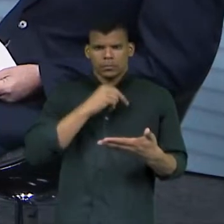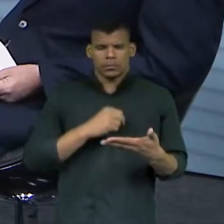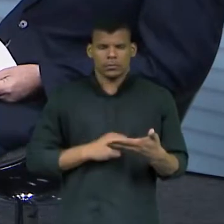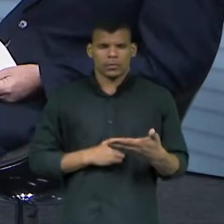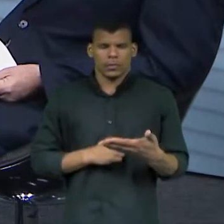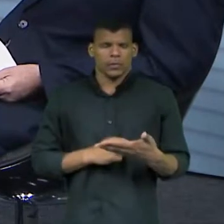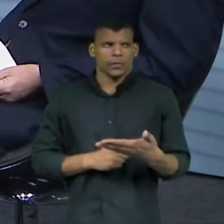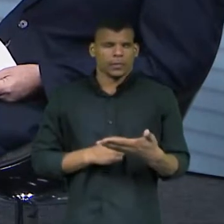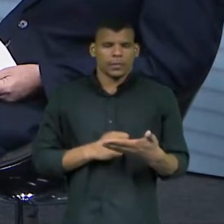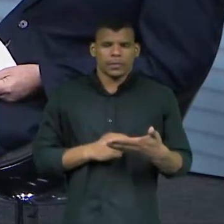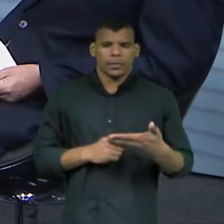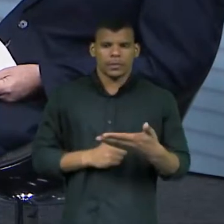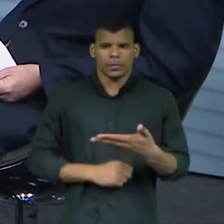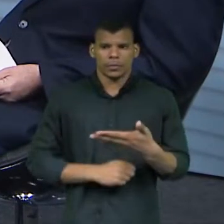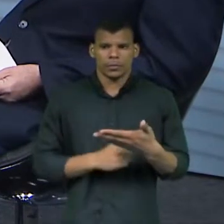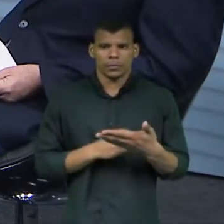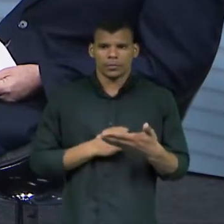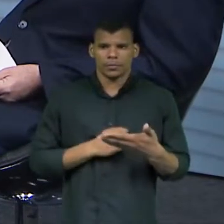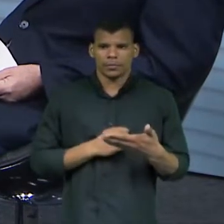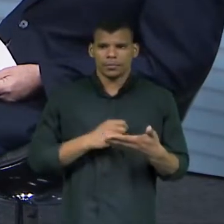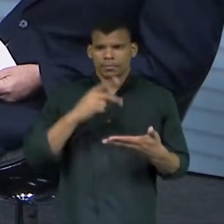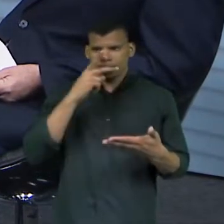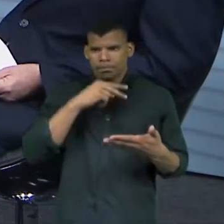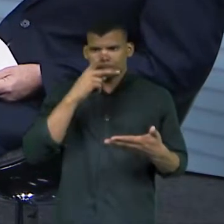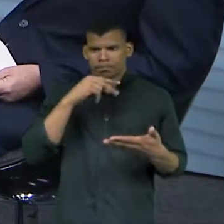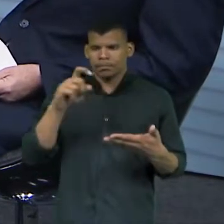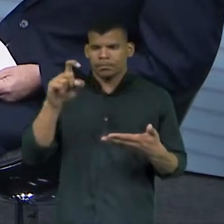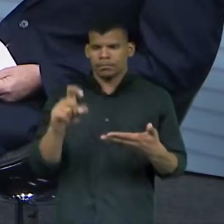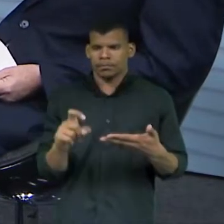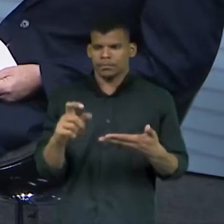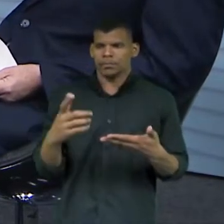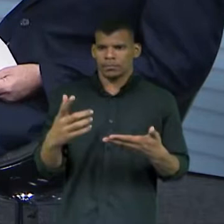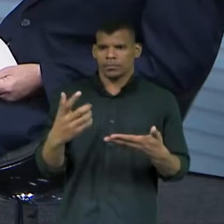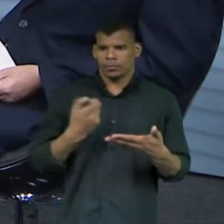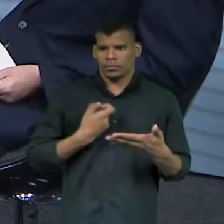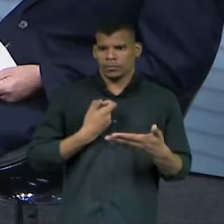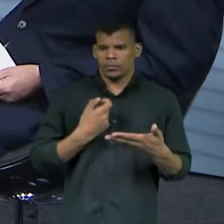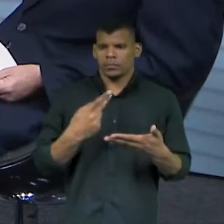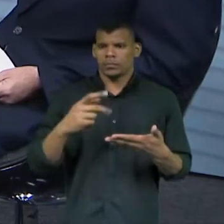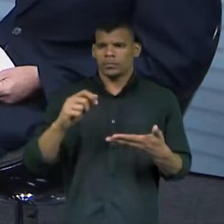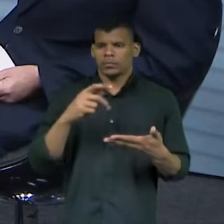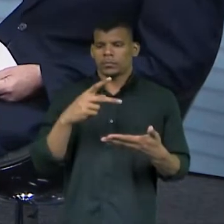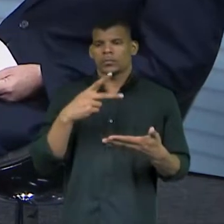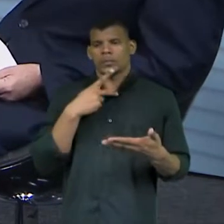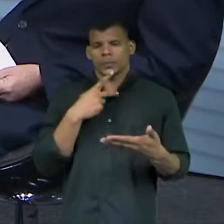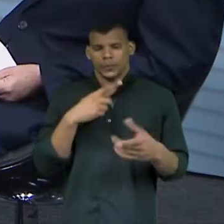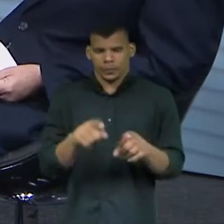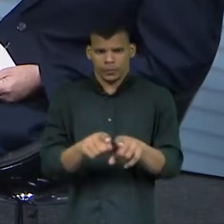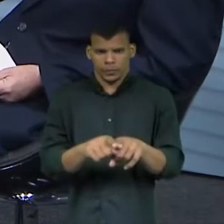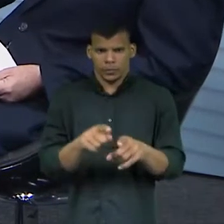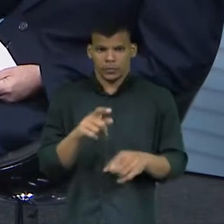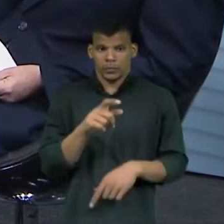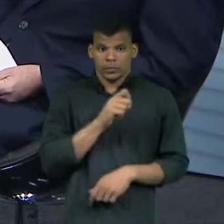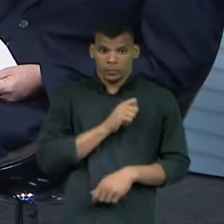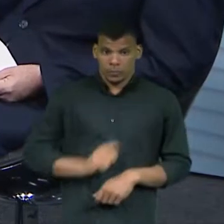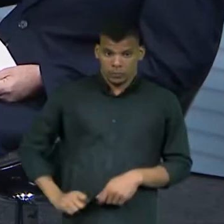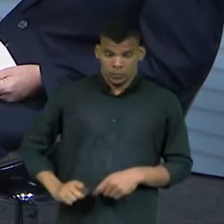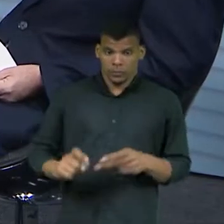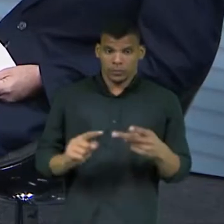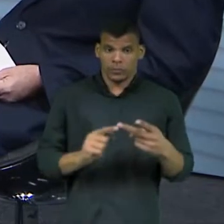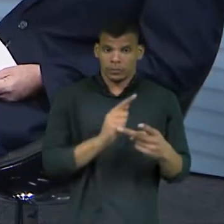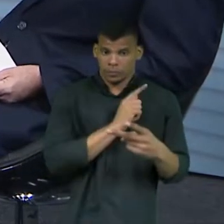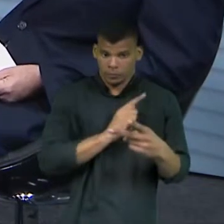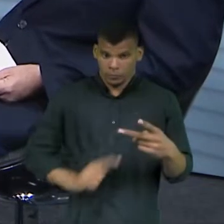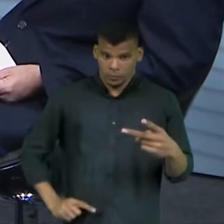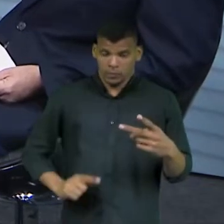número do partido. Geralmente, o senador é candidato do partido X e ele carrega o número do partido. Isso. Senador, dois números, confirma. Depois, governador. Depois, governador e presidente.